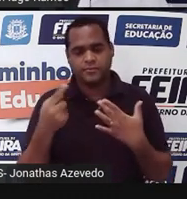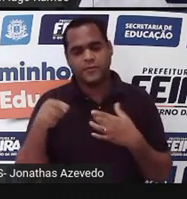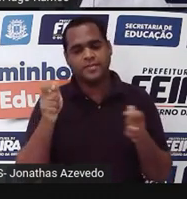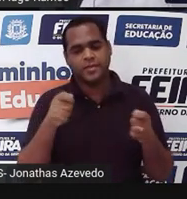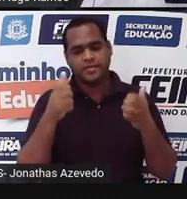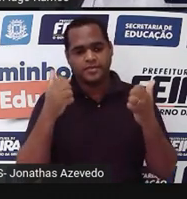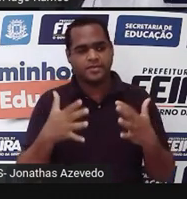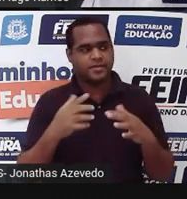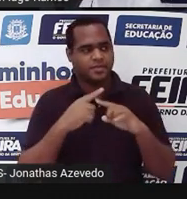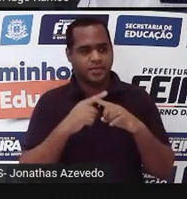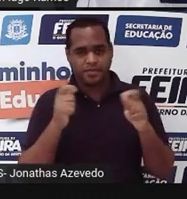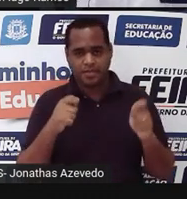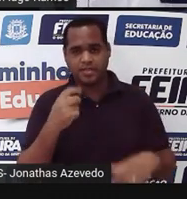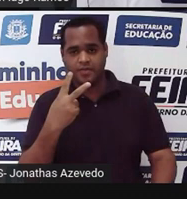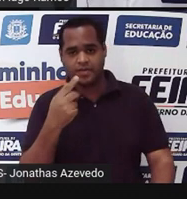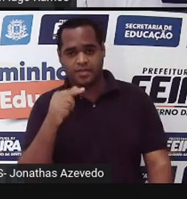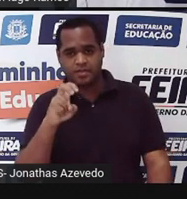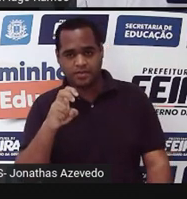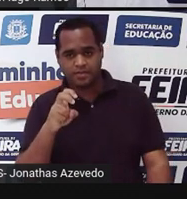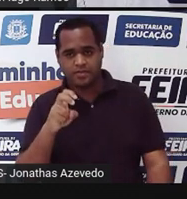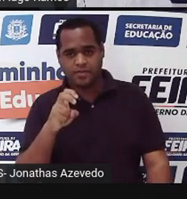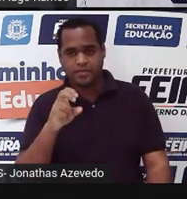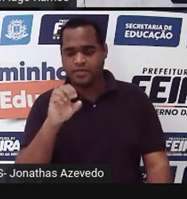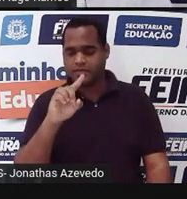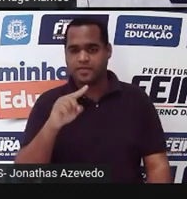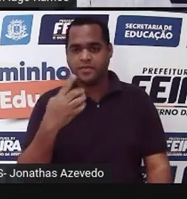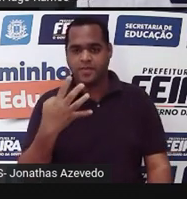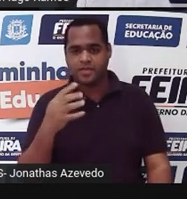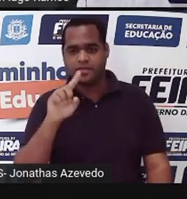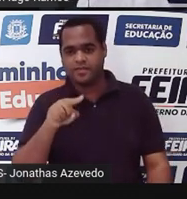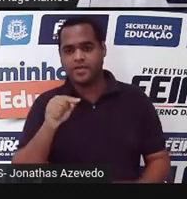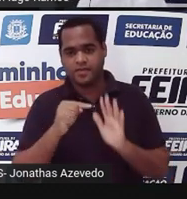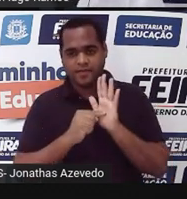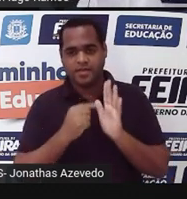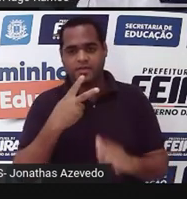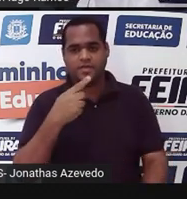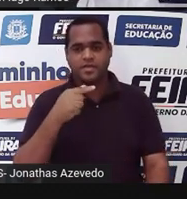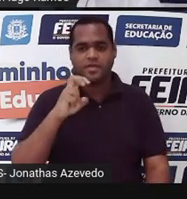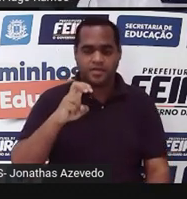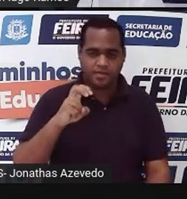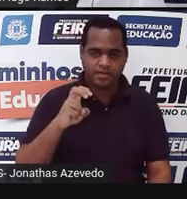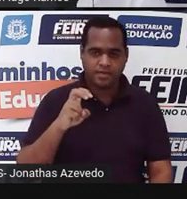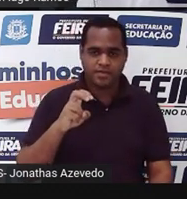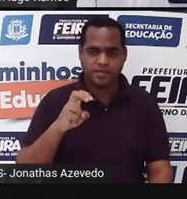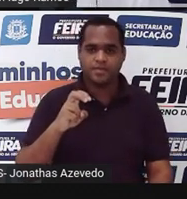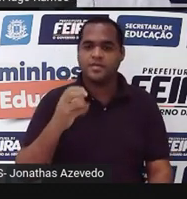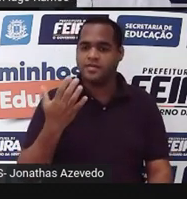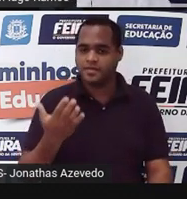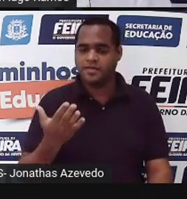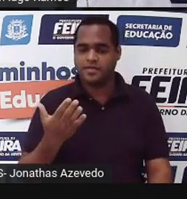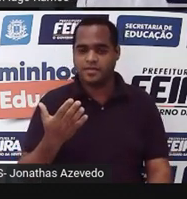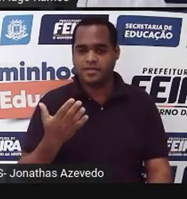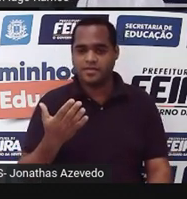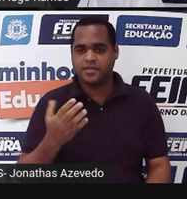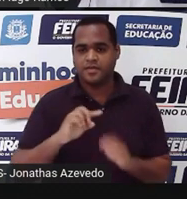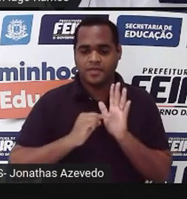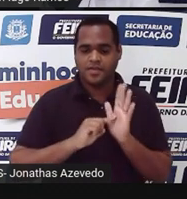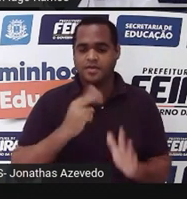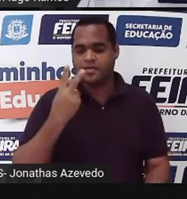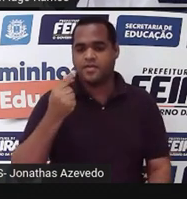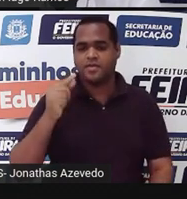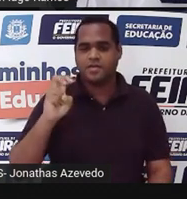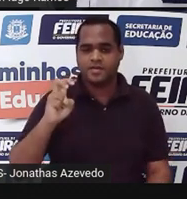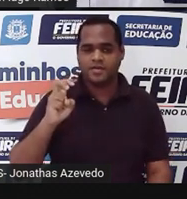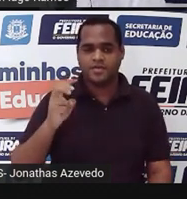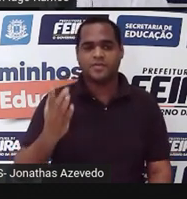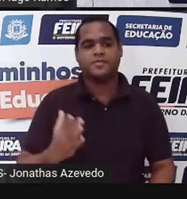multiplicar por 275. 40 dividido por 100, fazendo na calculadora 0,4. Multiplicado agora por